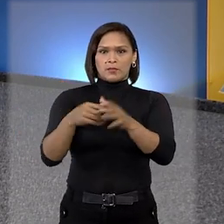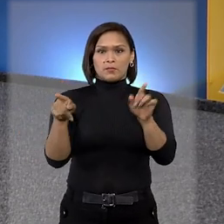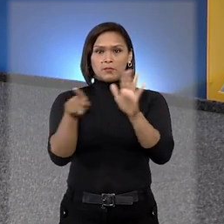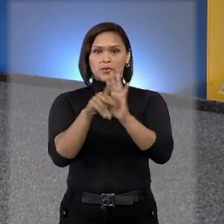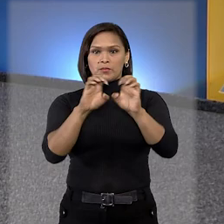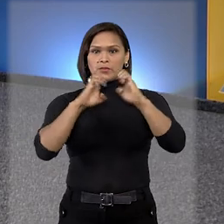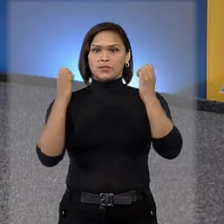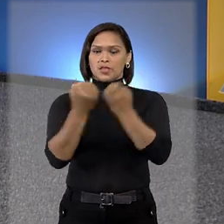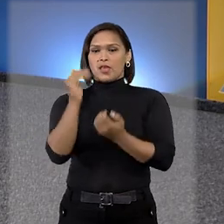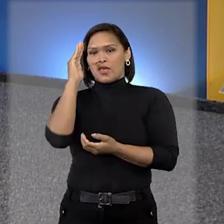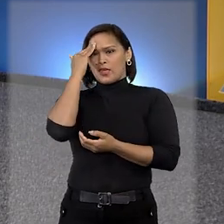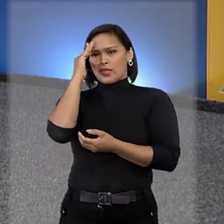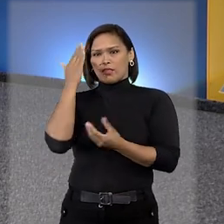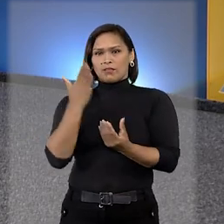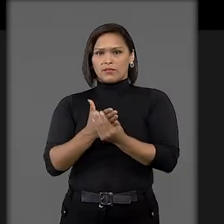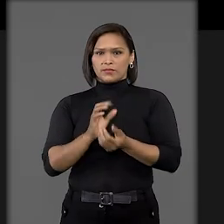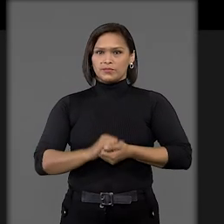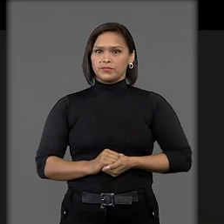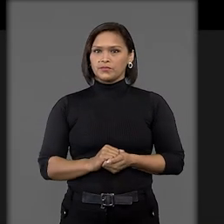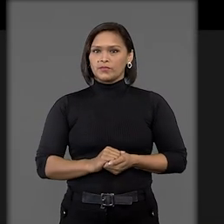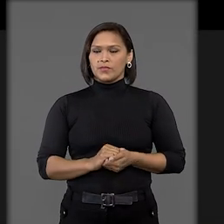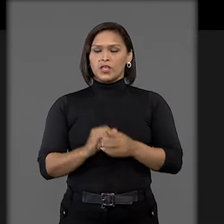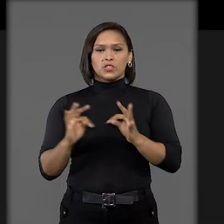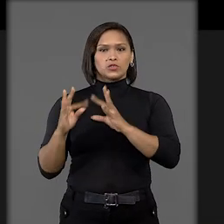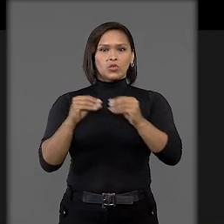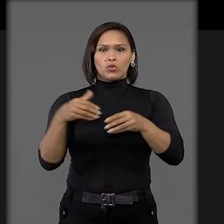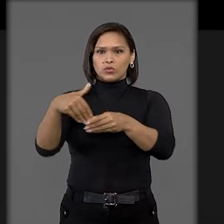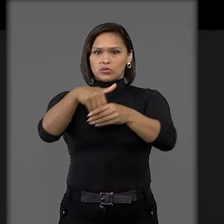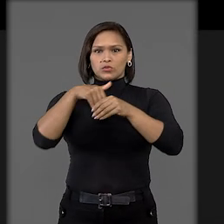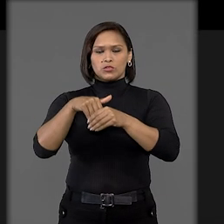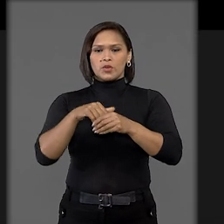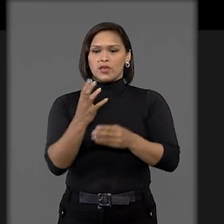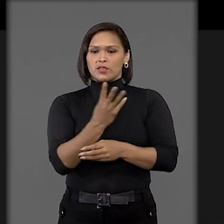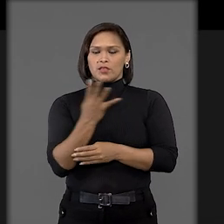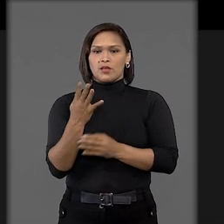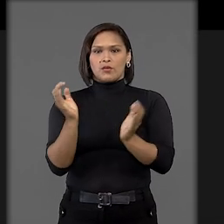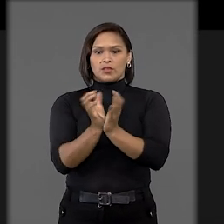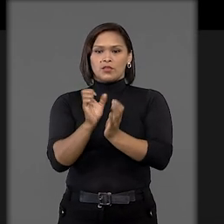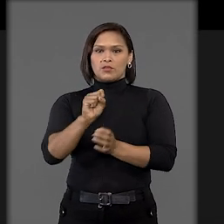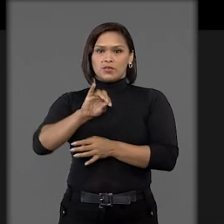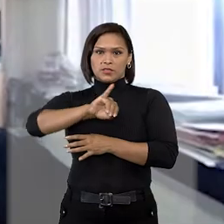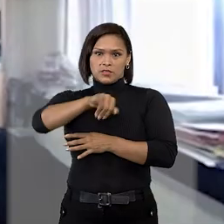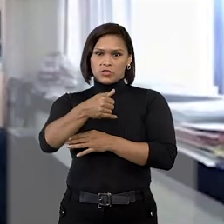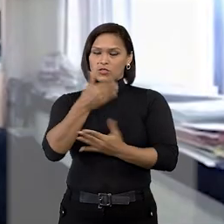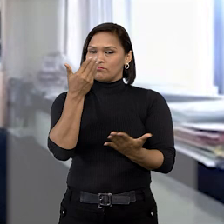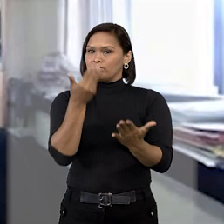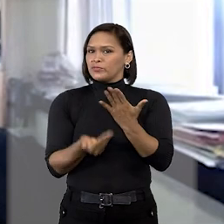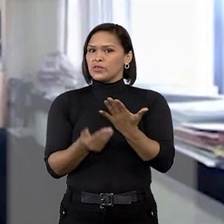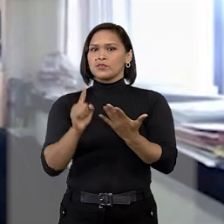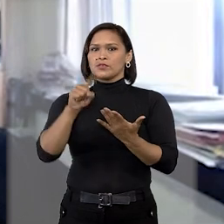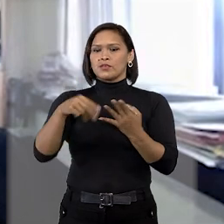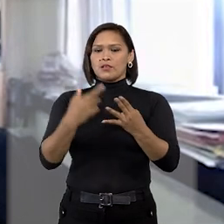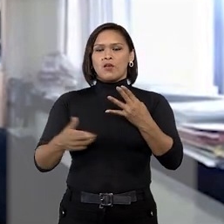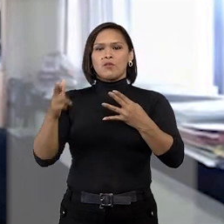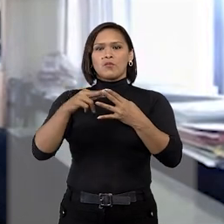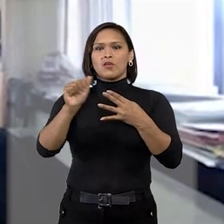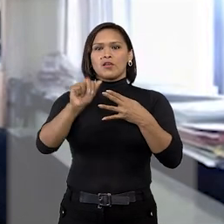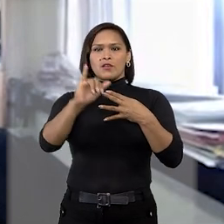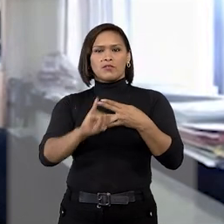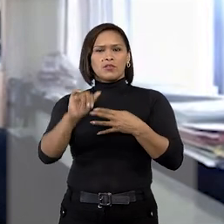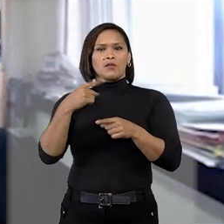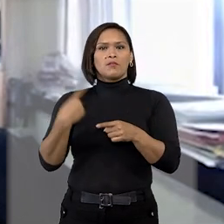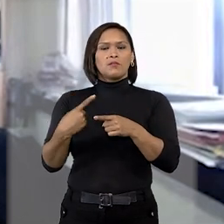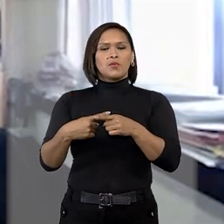estádio. Entenda o caso. Por unanimidade, os ministros da quarta turma do STJ negaram o provimento ao agravo